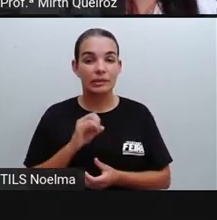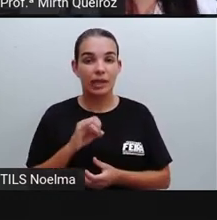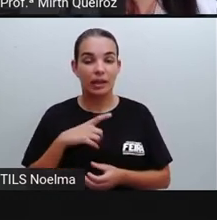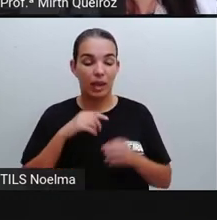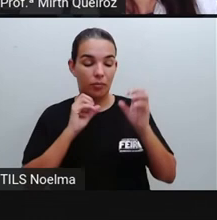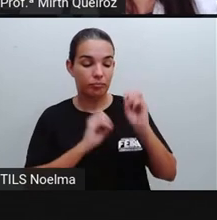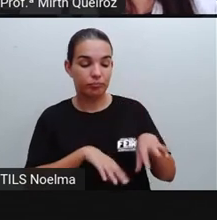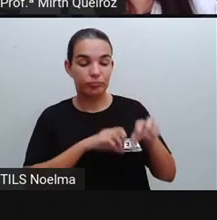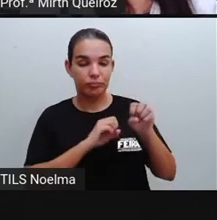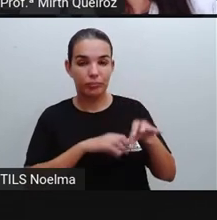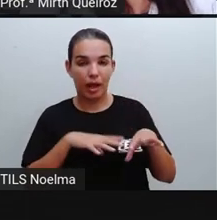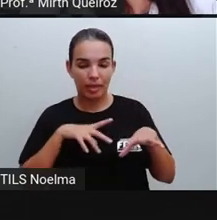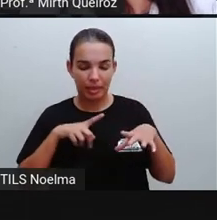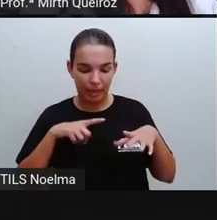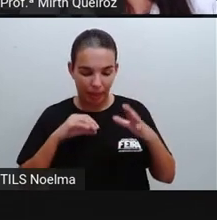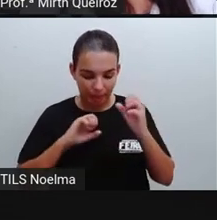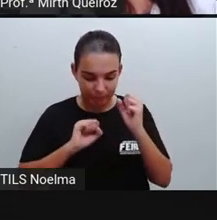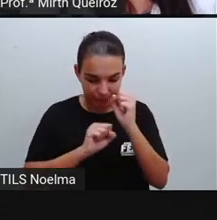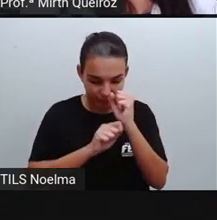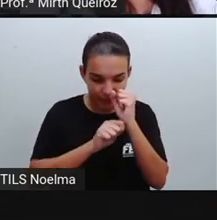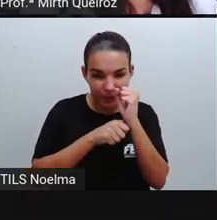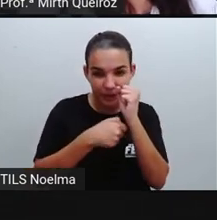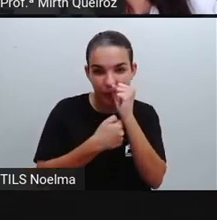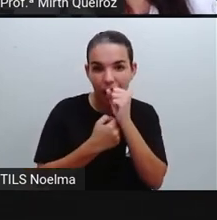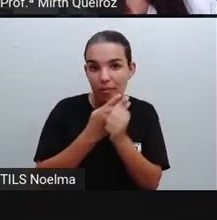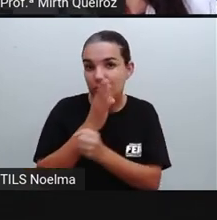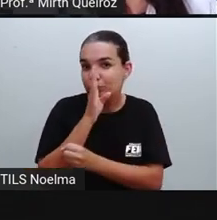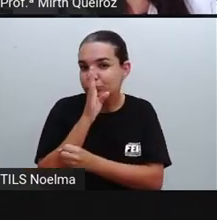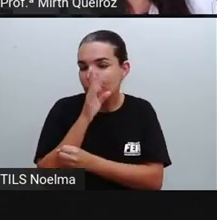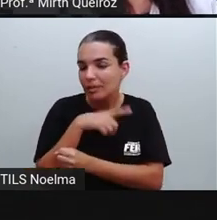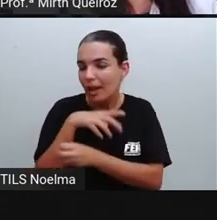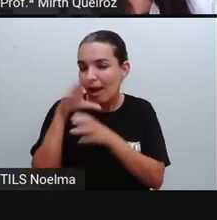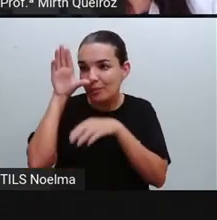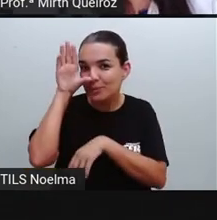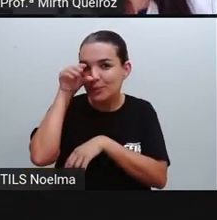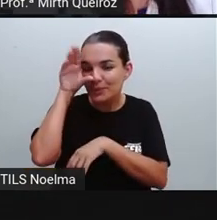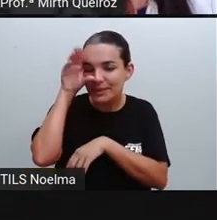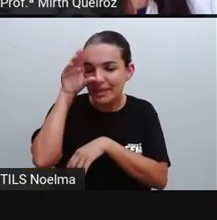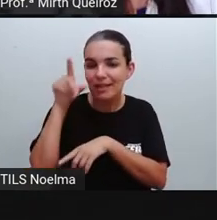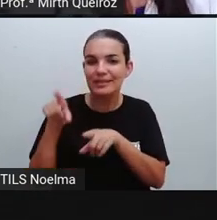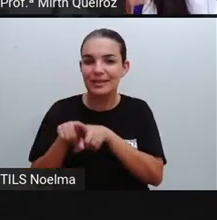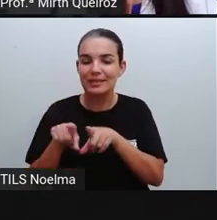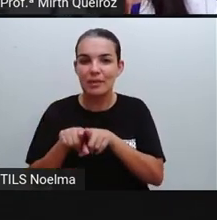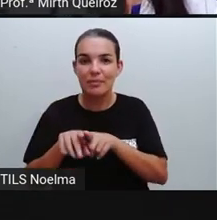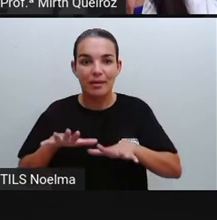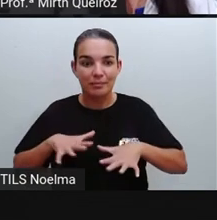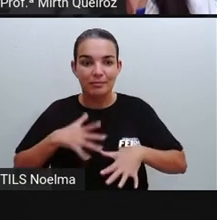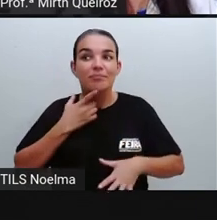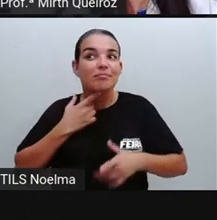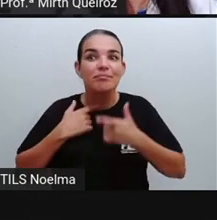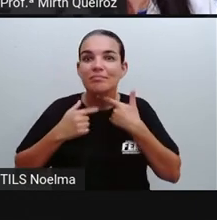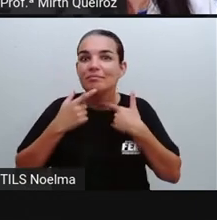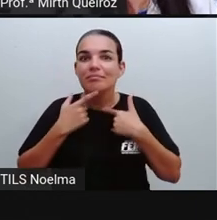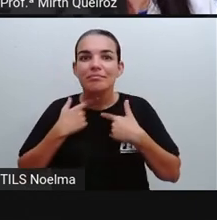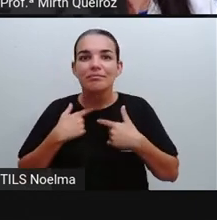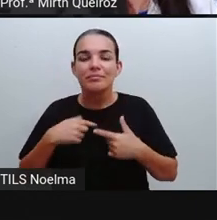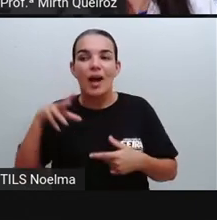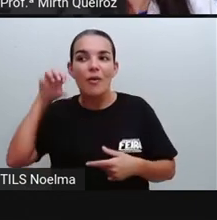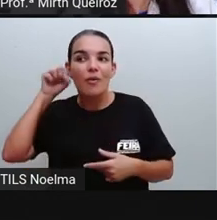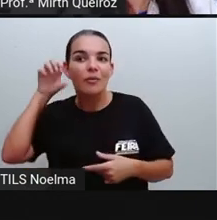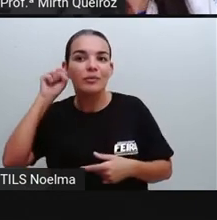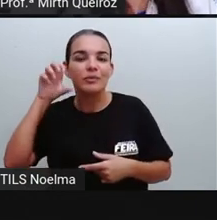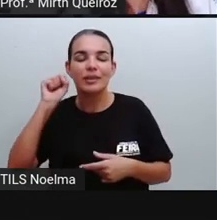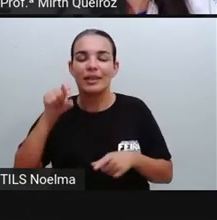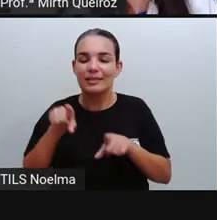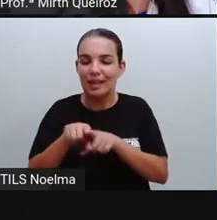mistérios, essas lendas, elas acabam causando aí a curiosidade, o fascínio, tanto em crianças como